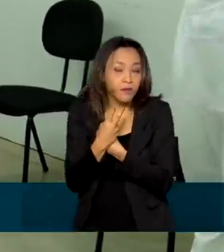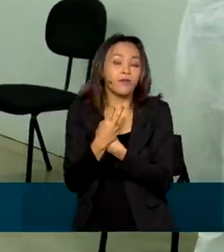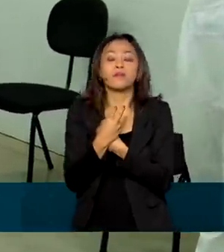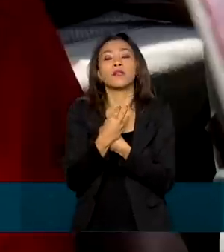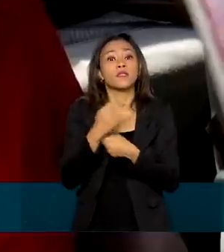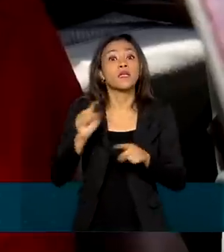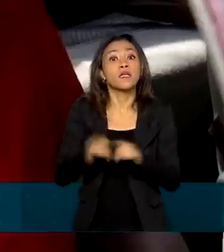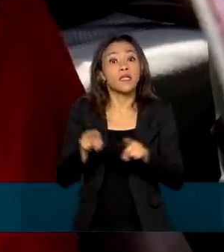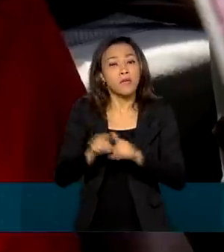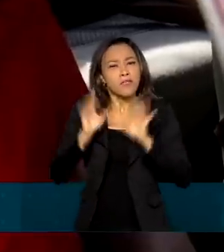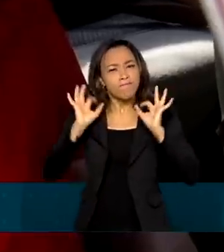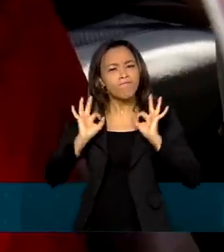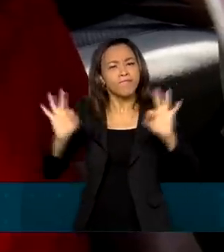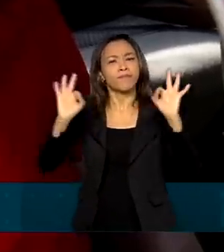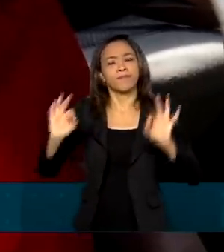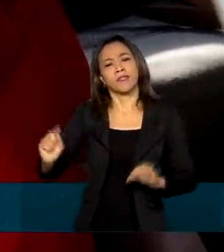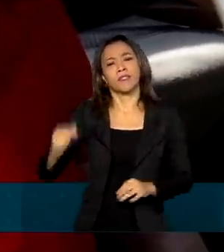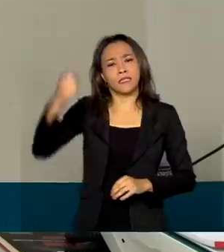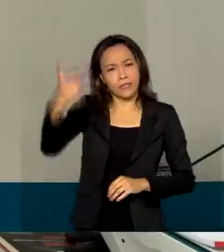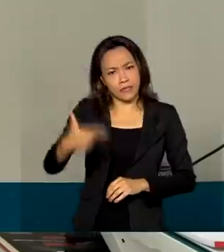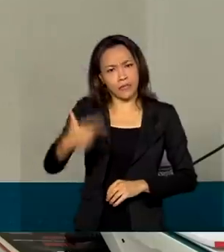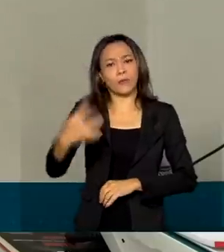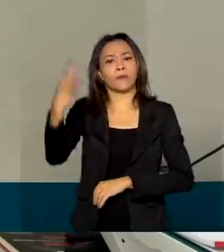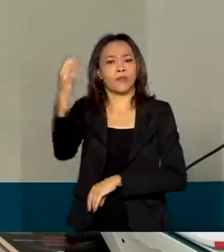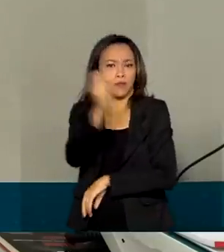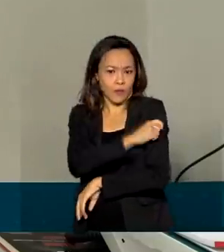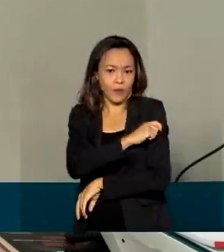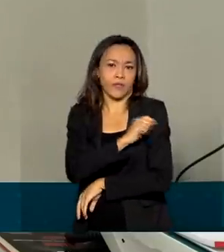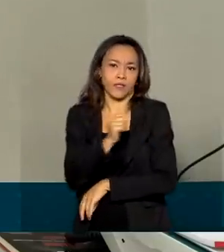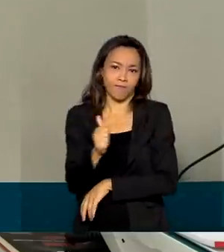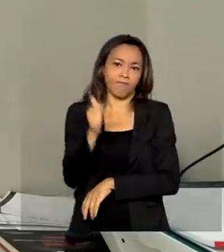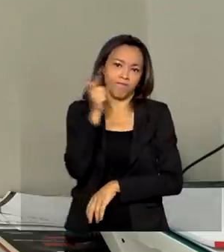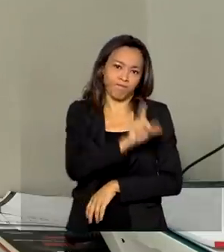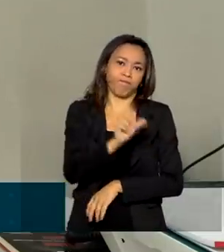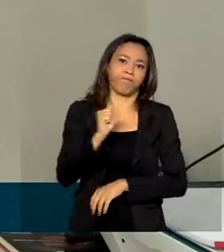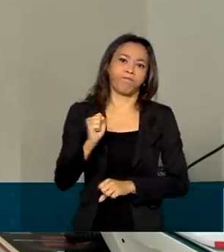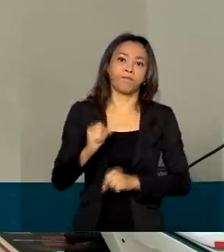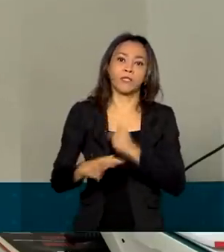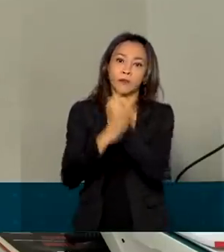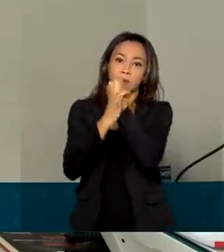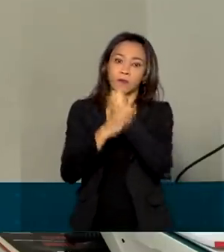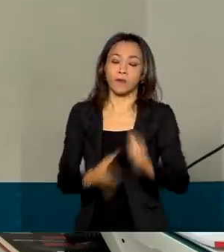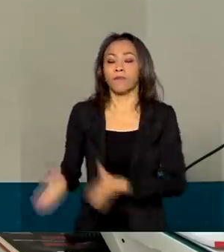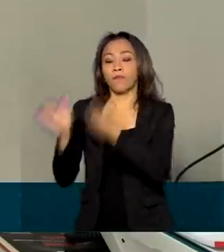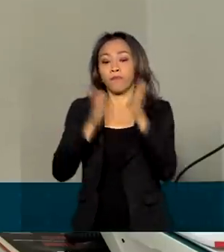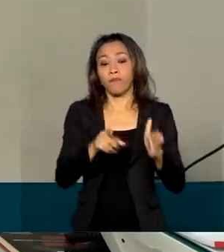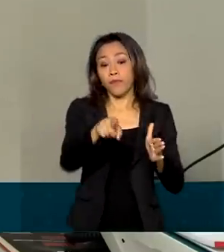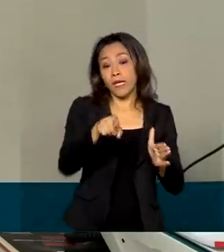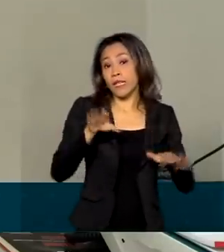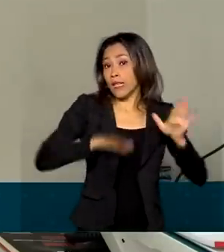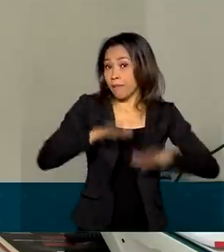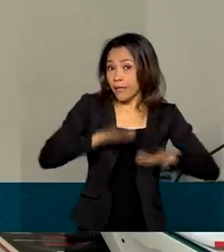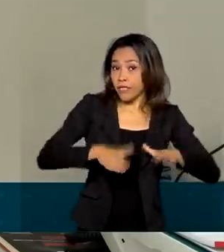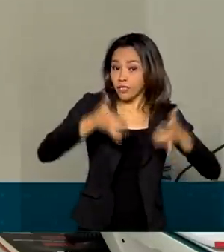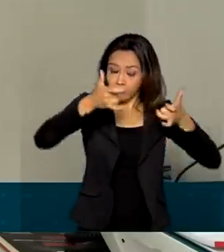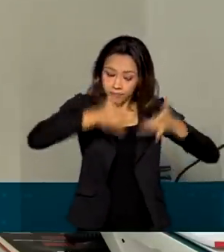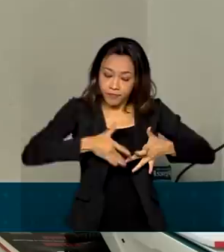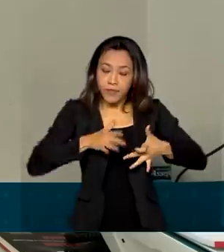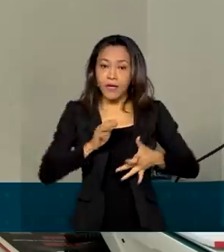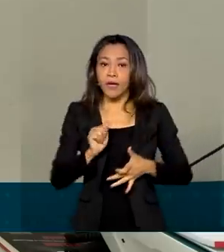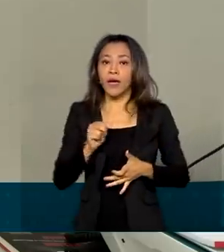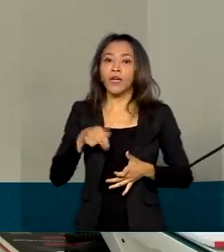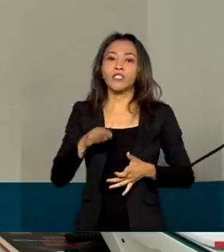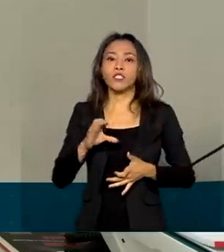após a segunda dose da vacina. Independente da produção de anticorpos ou não, o fato é que nós precisaremos